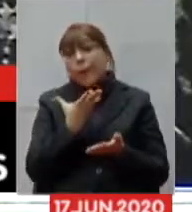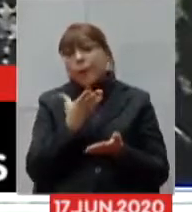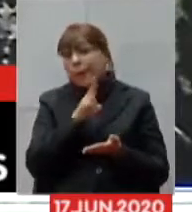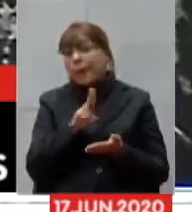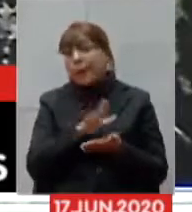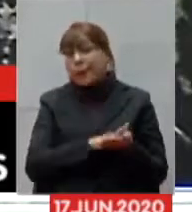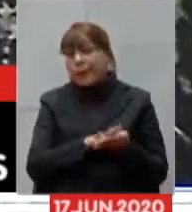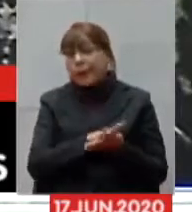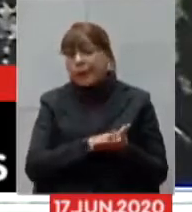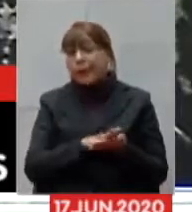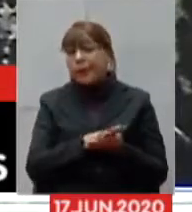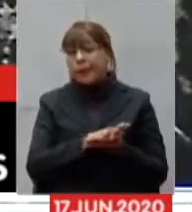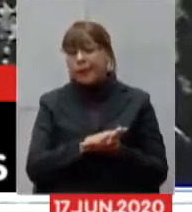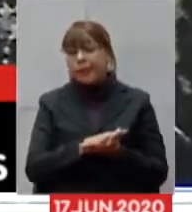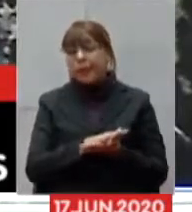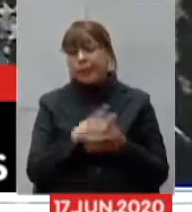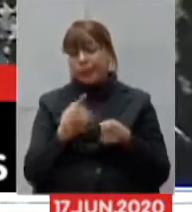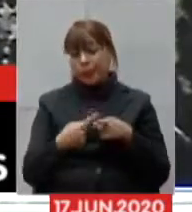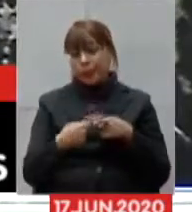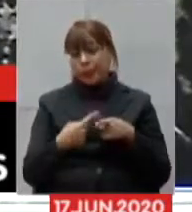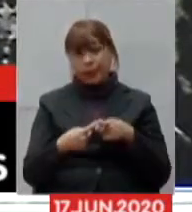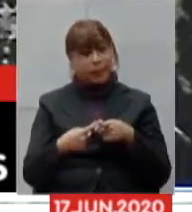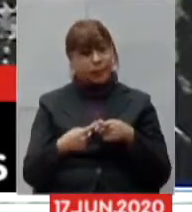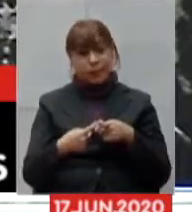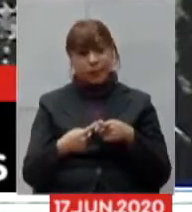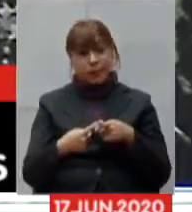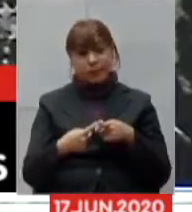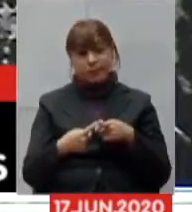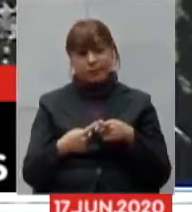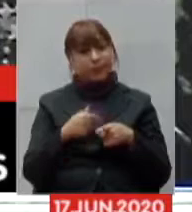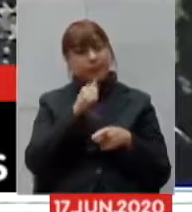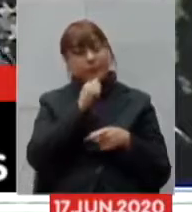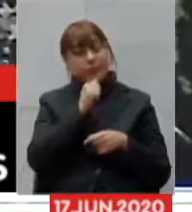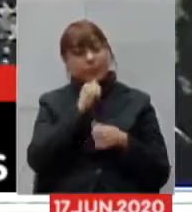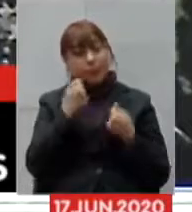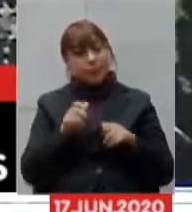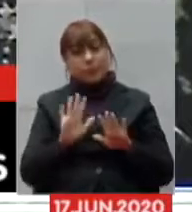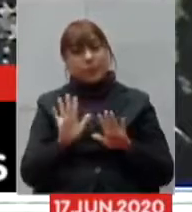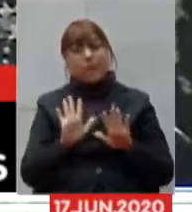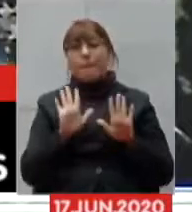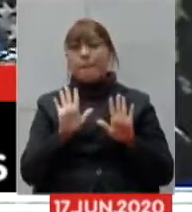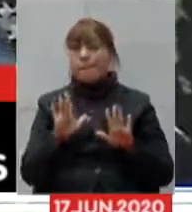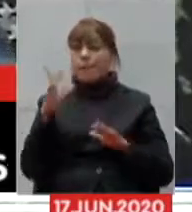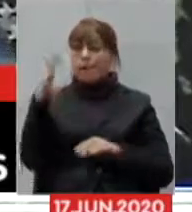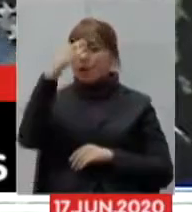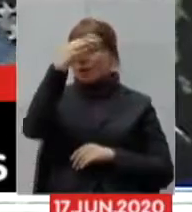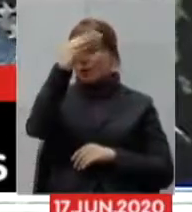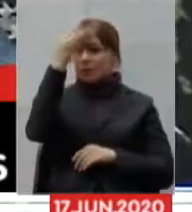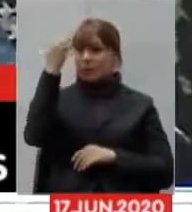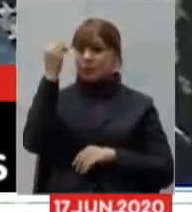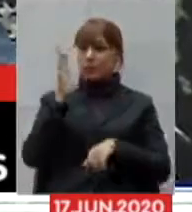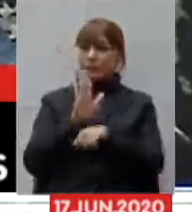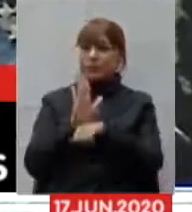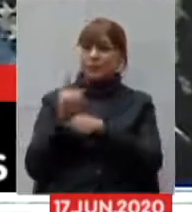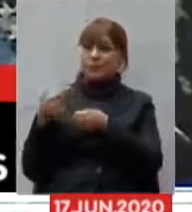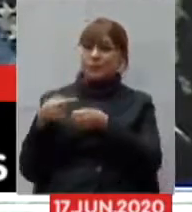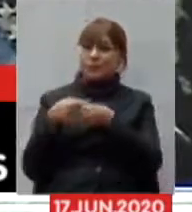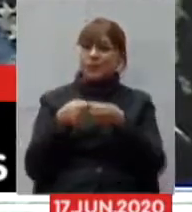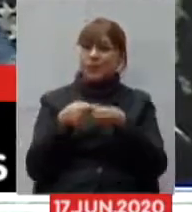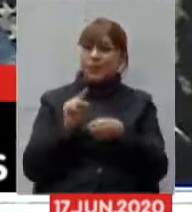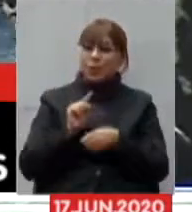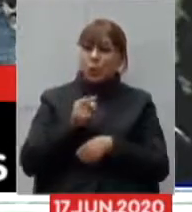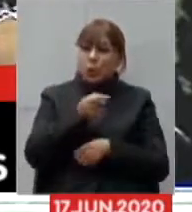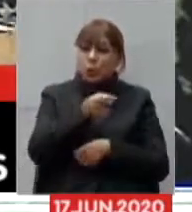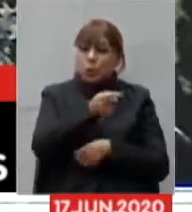está sendo utilizado porque ainda não foi necessário mas esqueceu de ajudar os municípios do interior